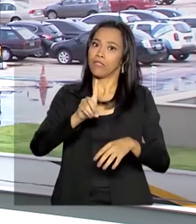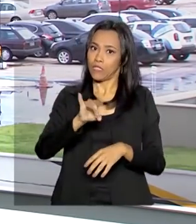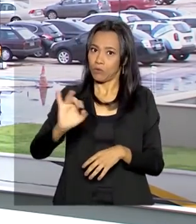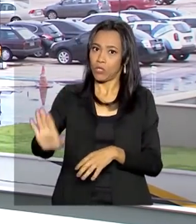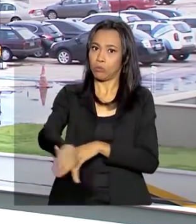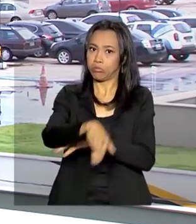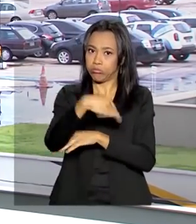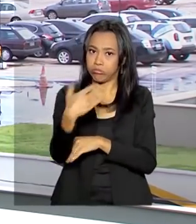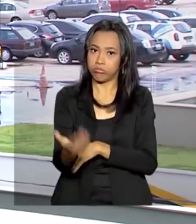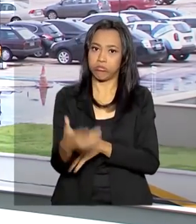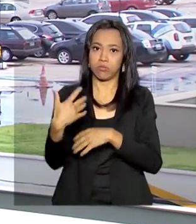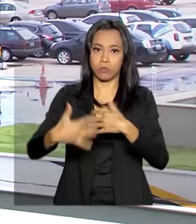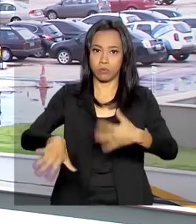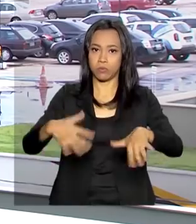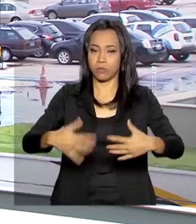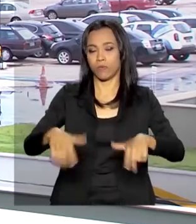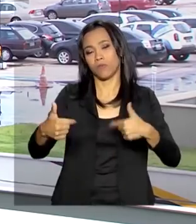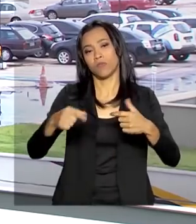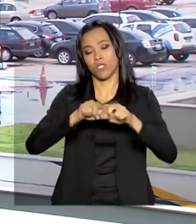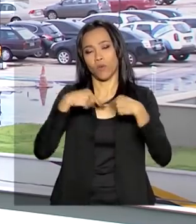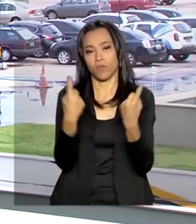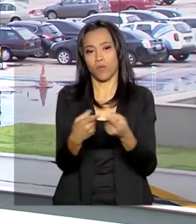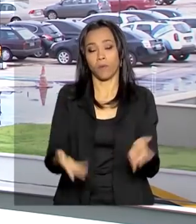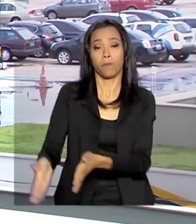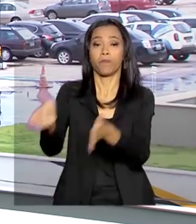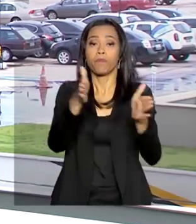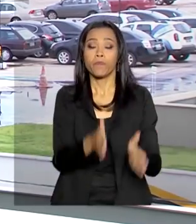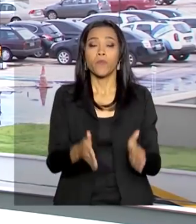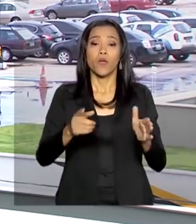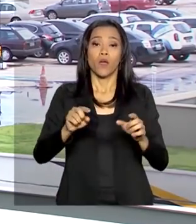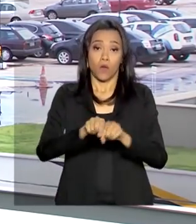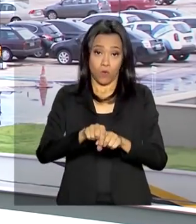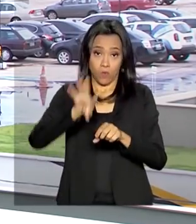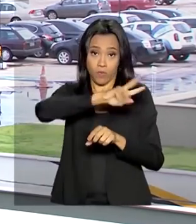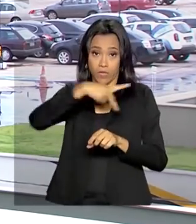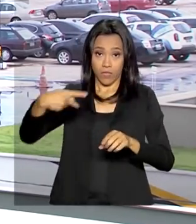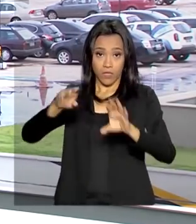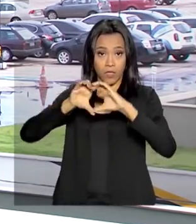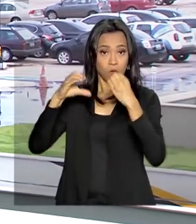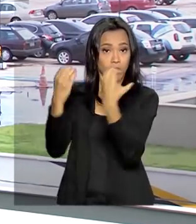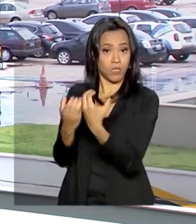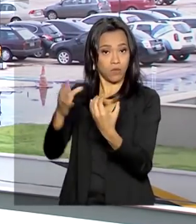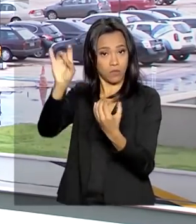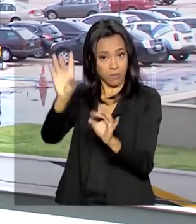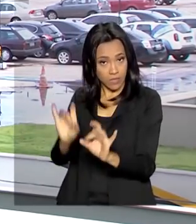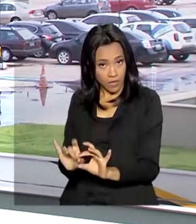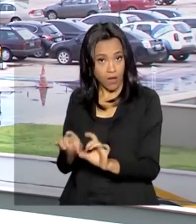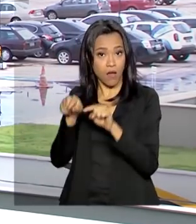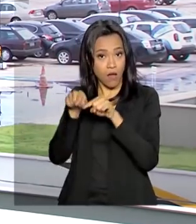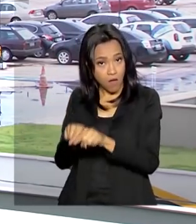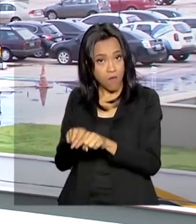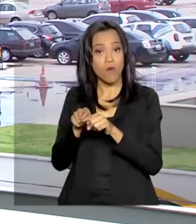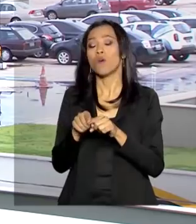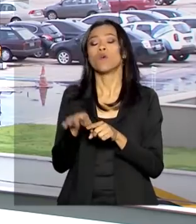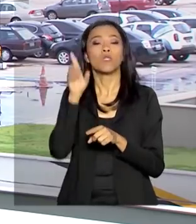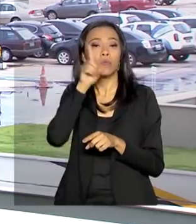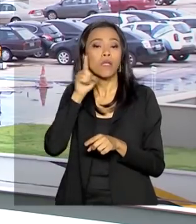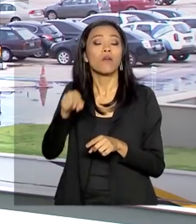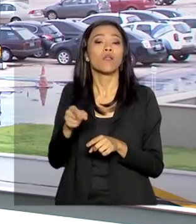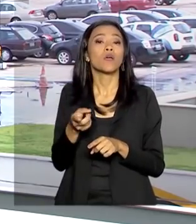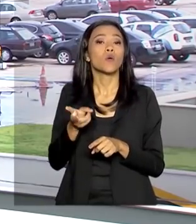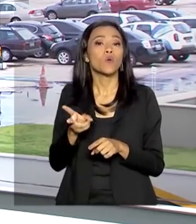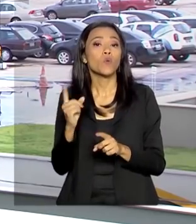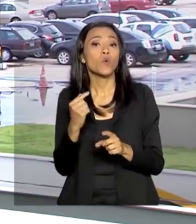com muitas reuniões aí de bastidores. O presidente da comissão especial, o deputado Marcelo Ramos, começa o dia então na terça-feira se